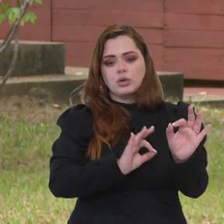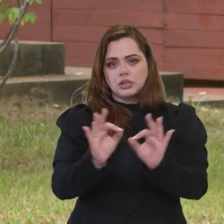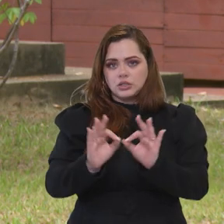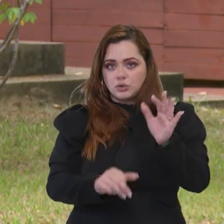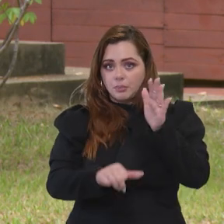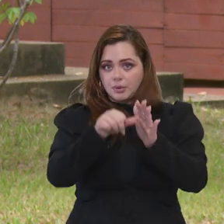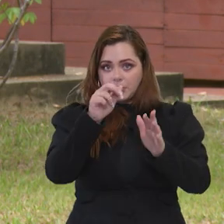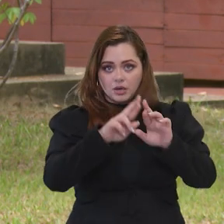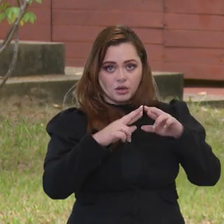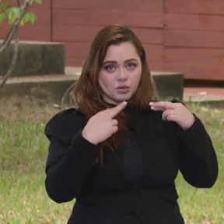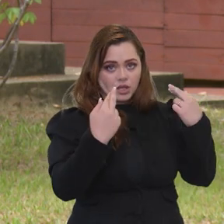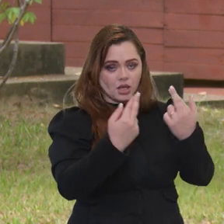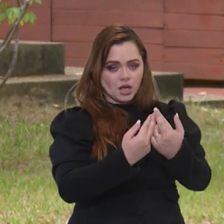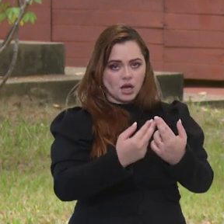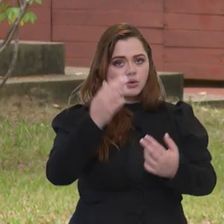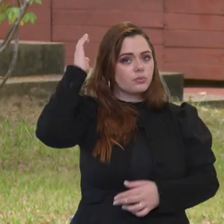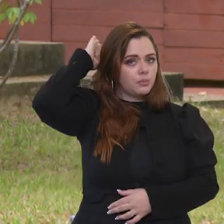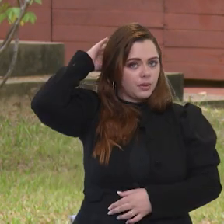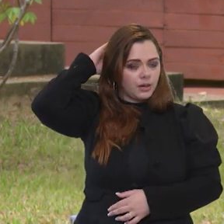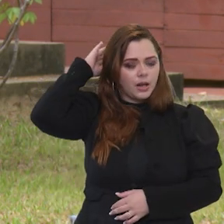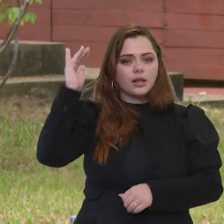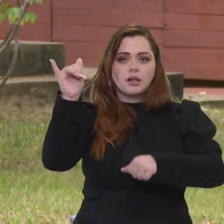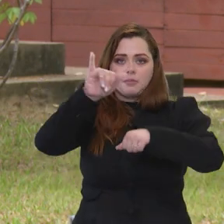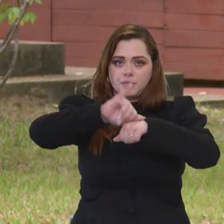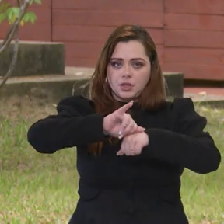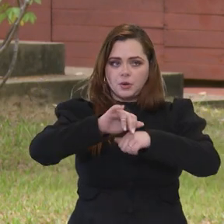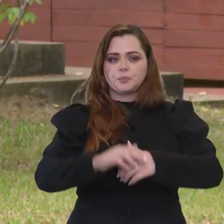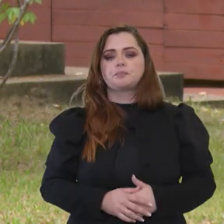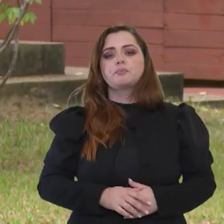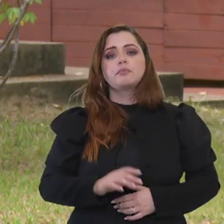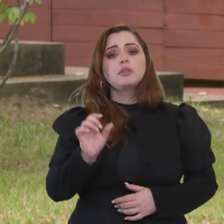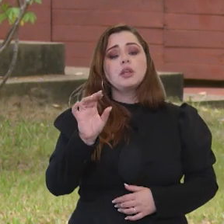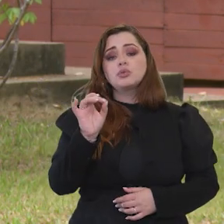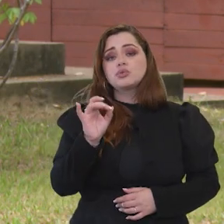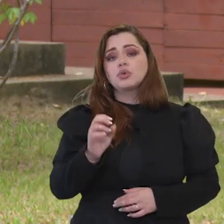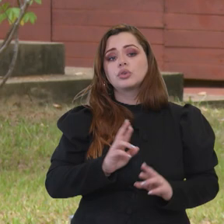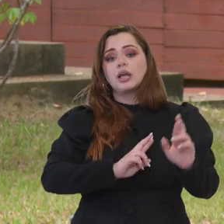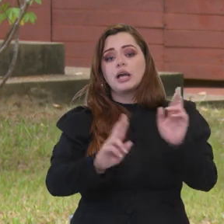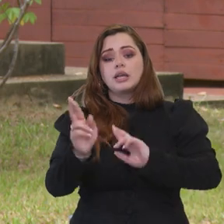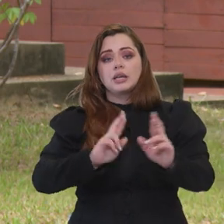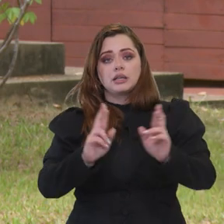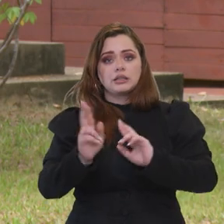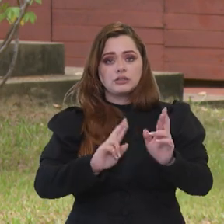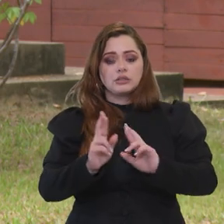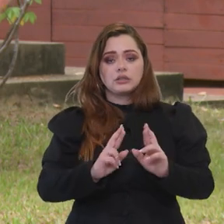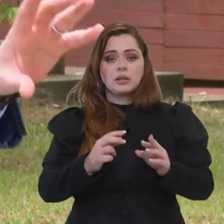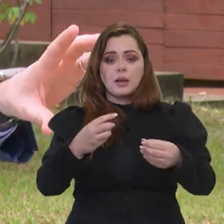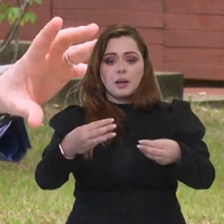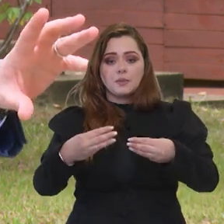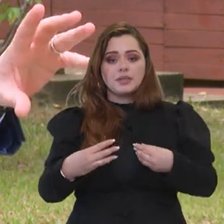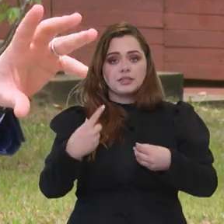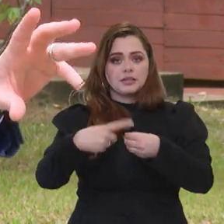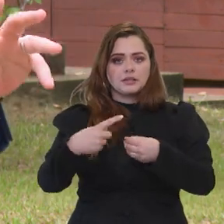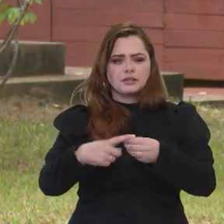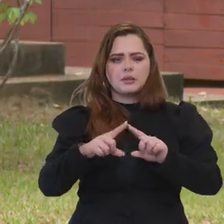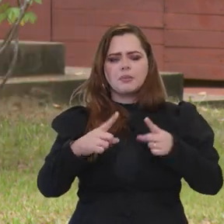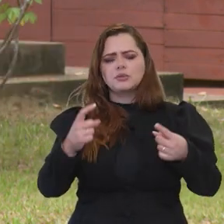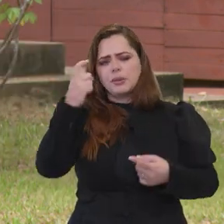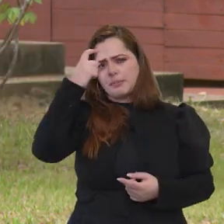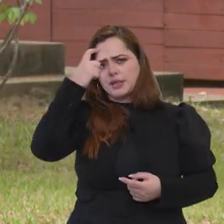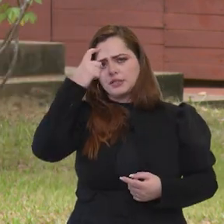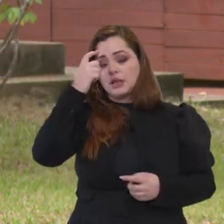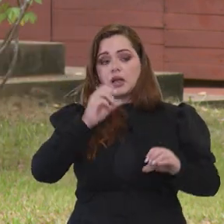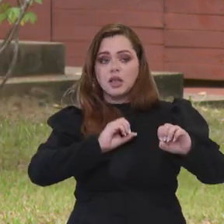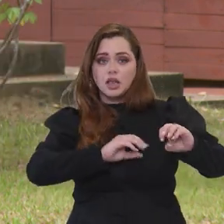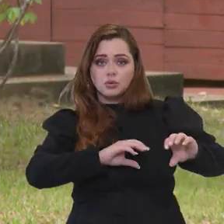reunião que foi lá em Belém, onde a gente pôde ouvir não só das pautas que são relacionadas ao Ministério das Cidades, mas o que